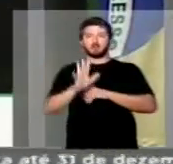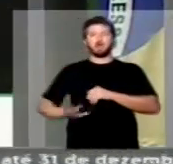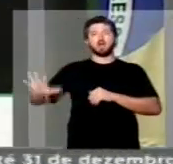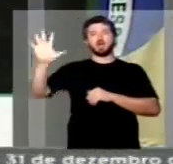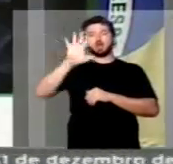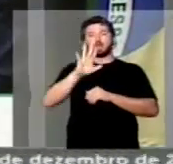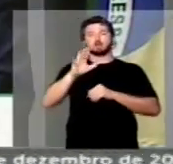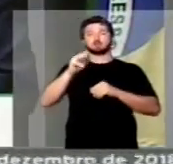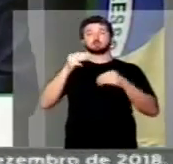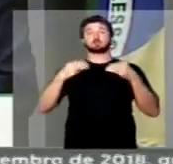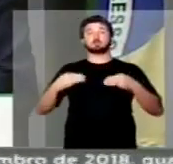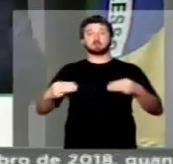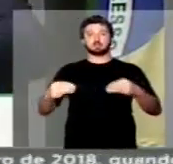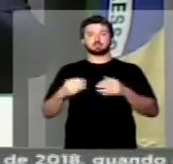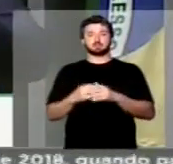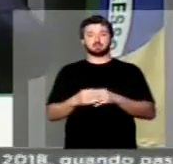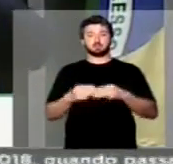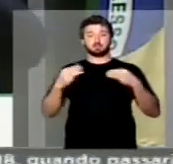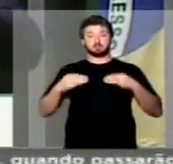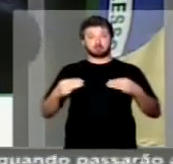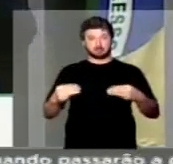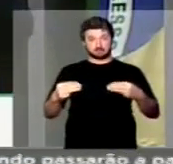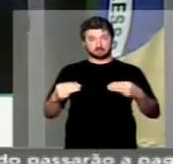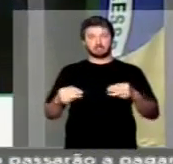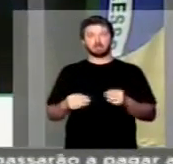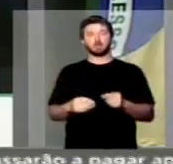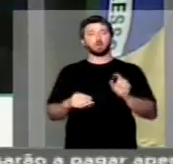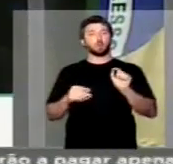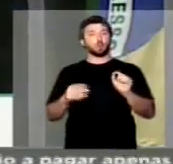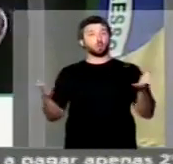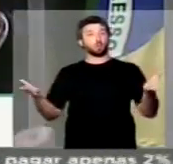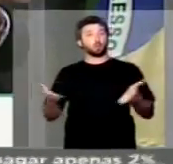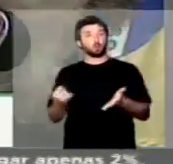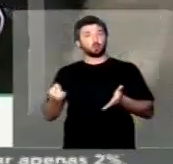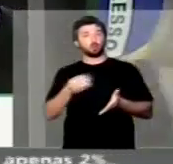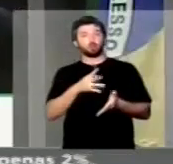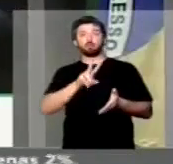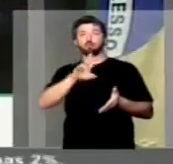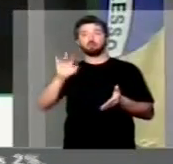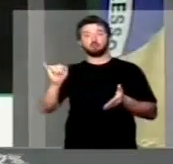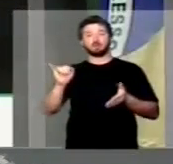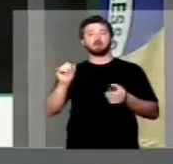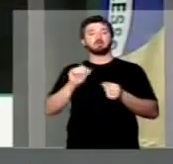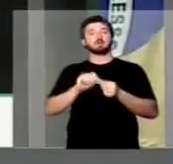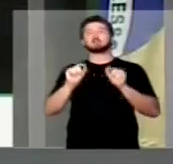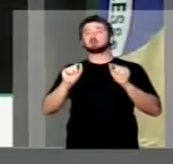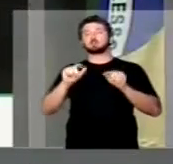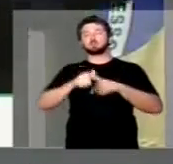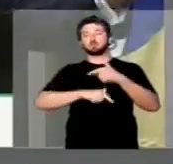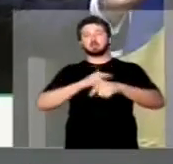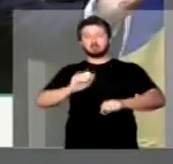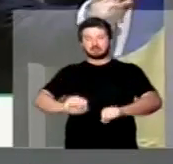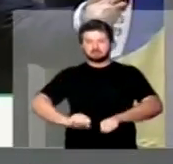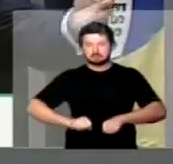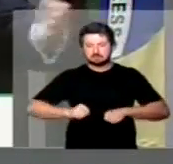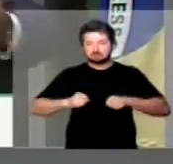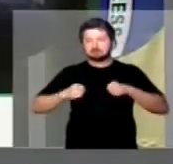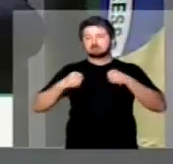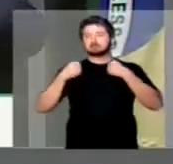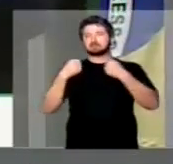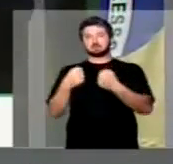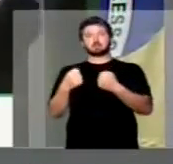um ministério. Um ministério que vem aí, que está colocado para uma tarefa hercúlea